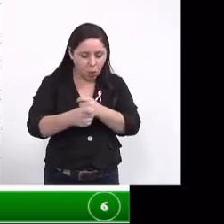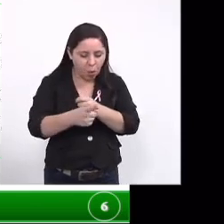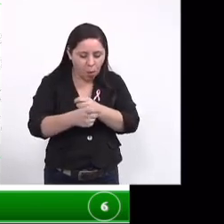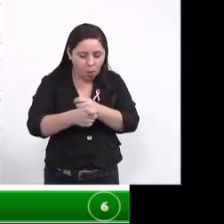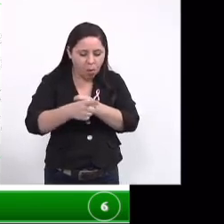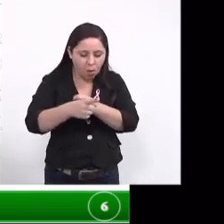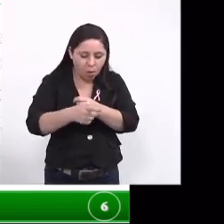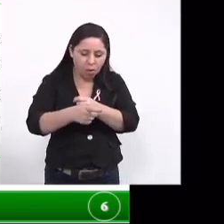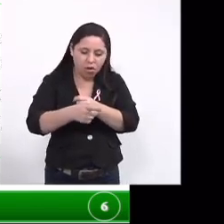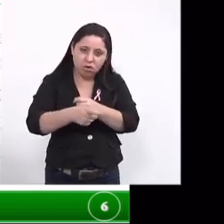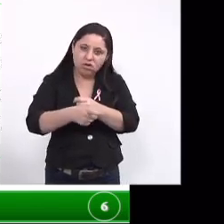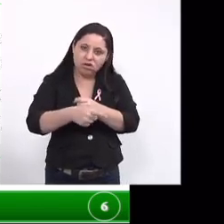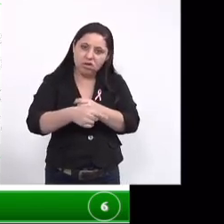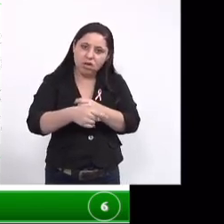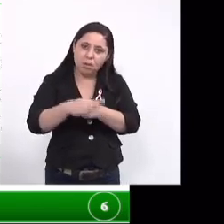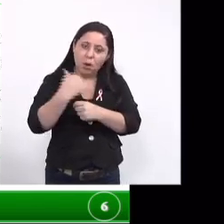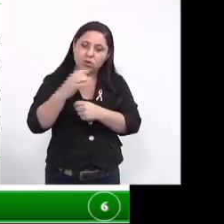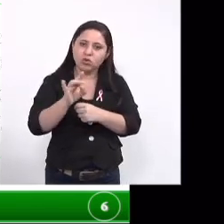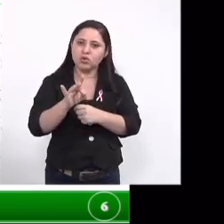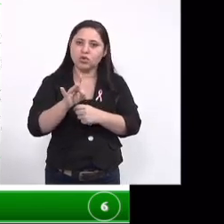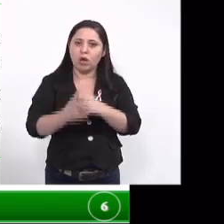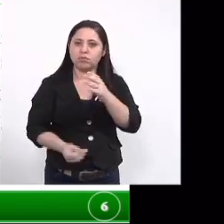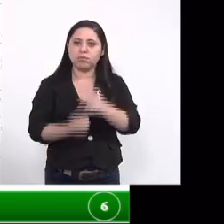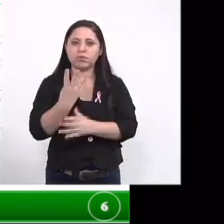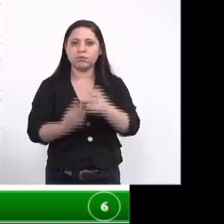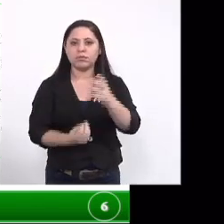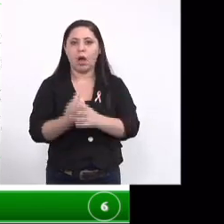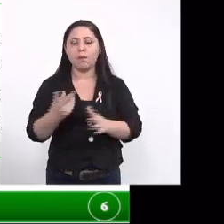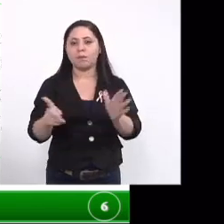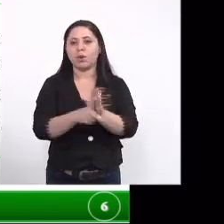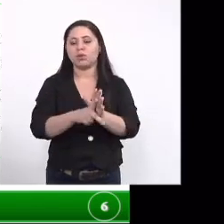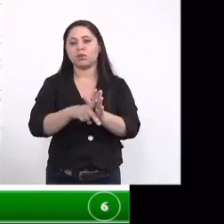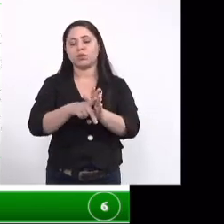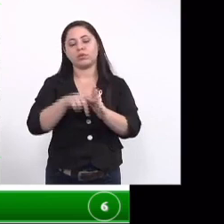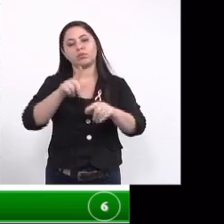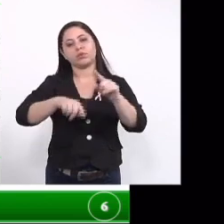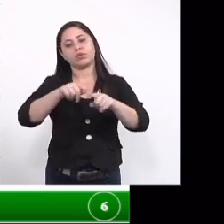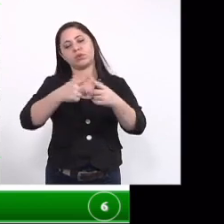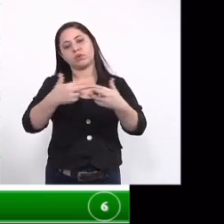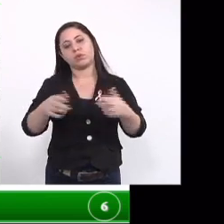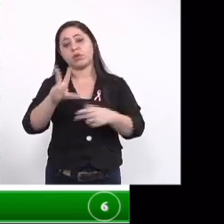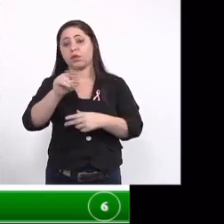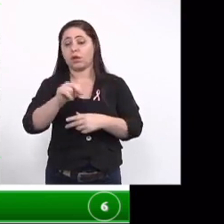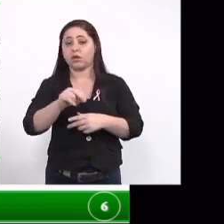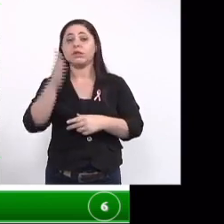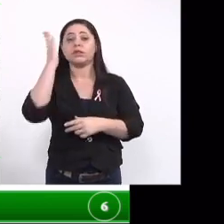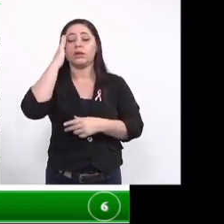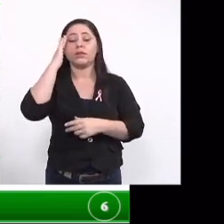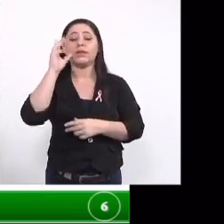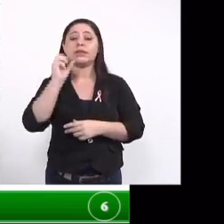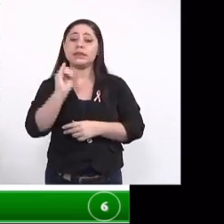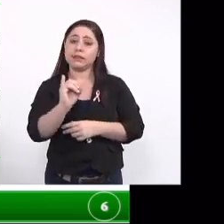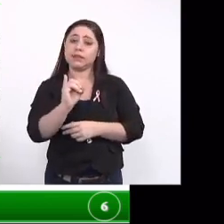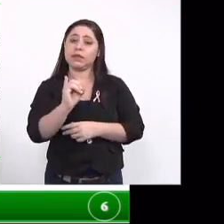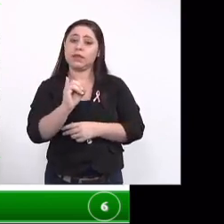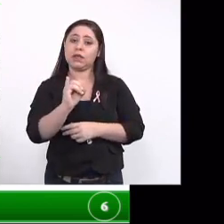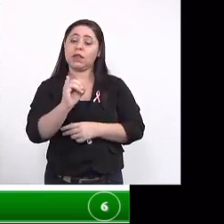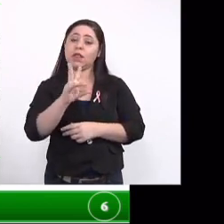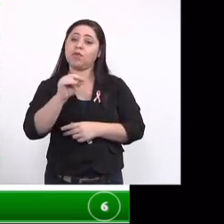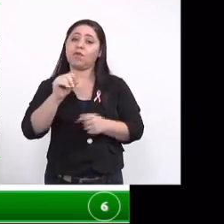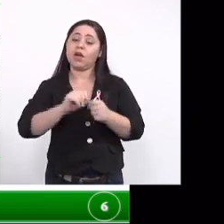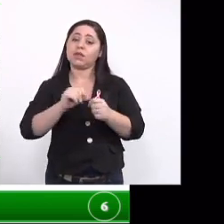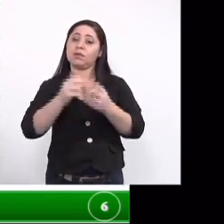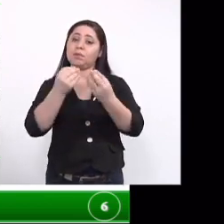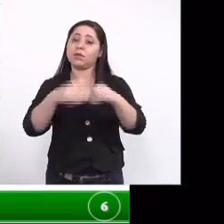trabalho não é apenas gerar esse novo inseticida ou esse novo produto multifuncional saber também se esse produto não vai causar